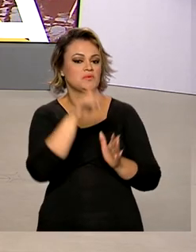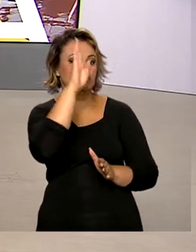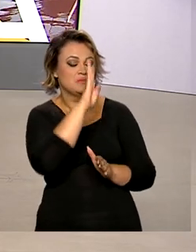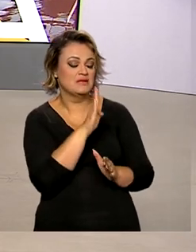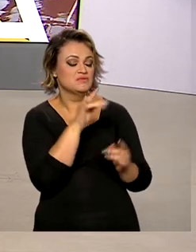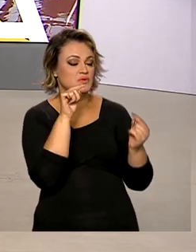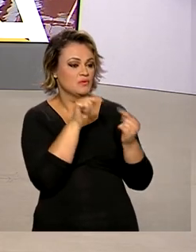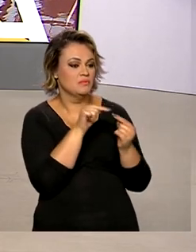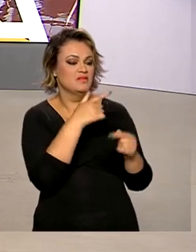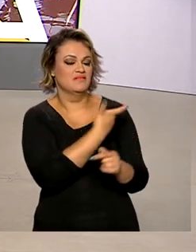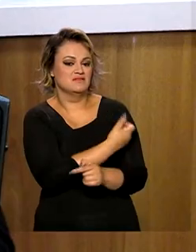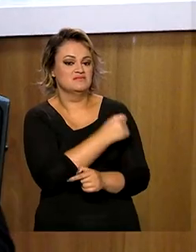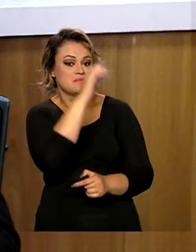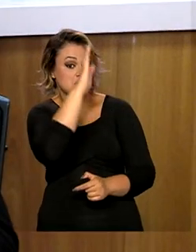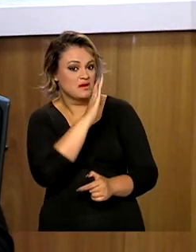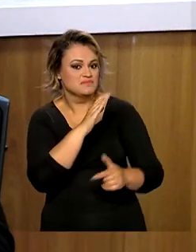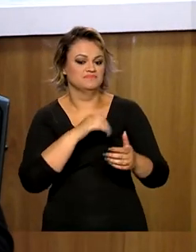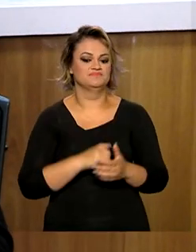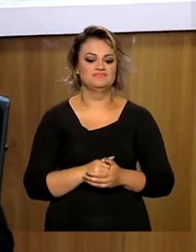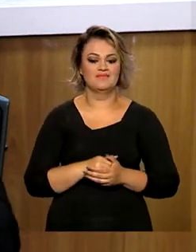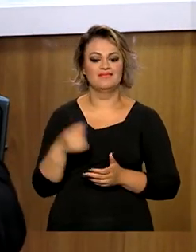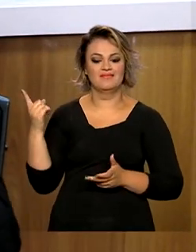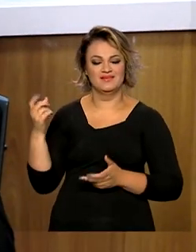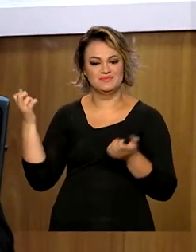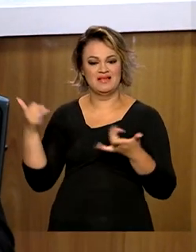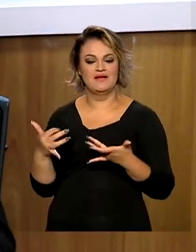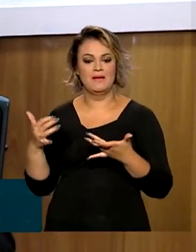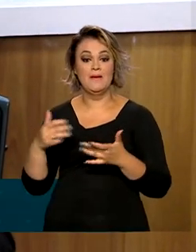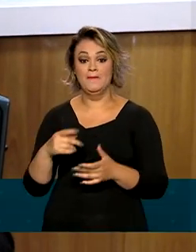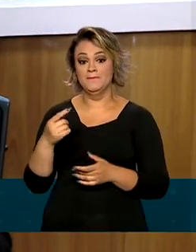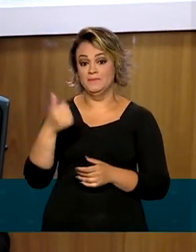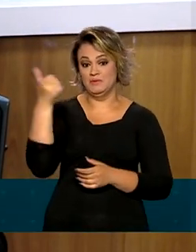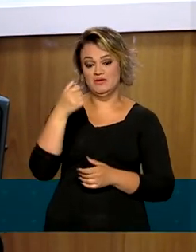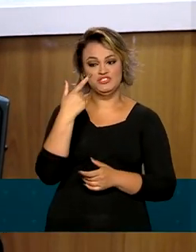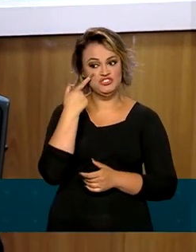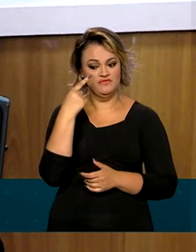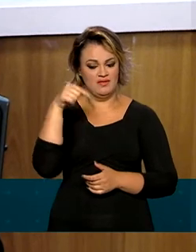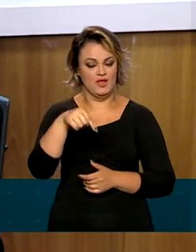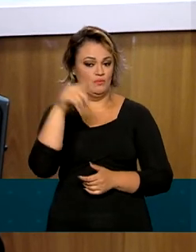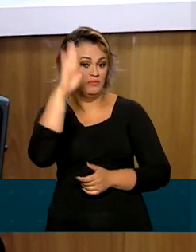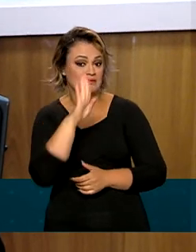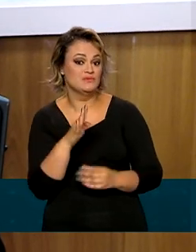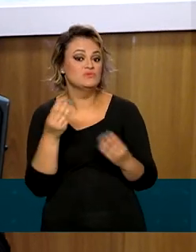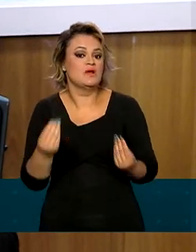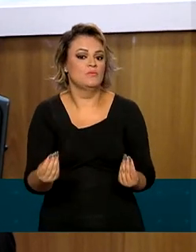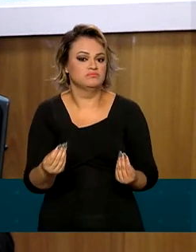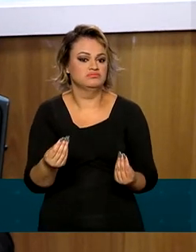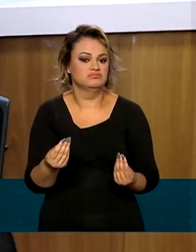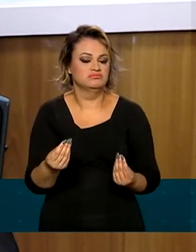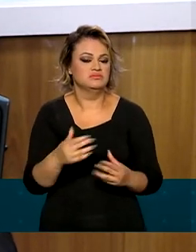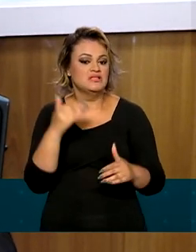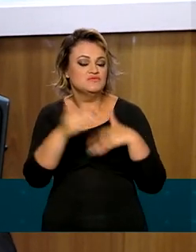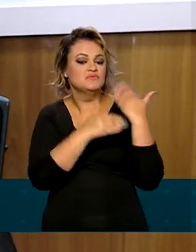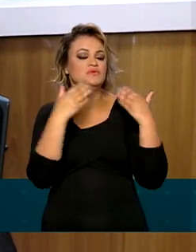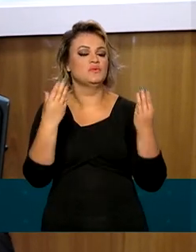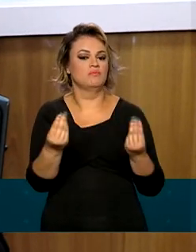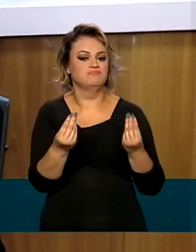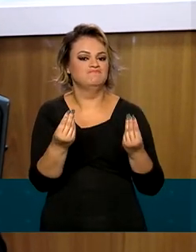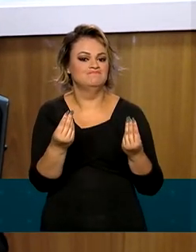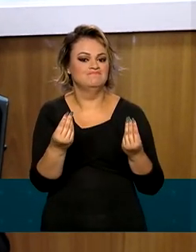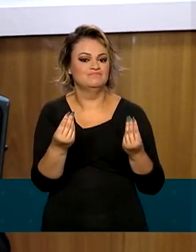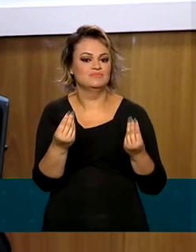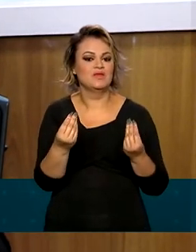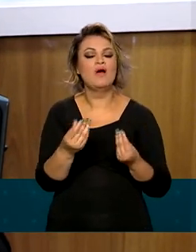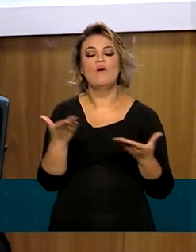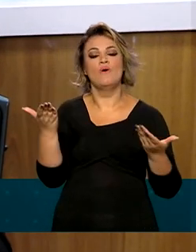condições do país. Adaptada primeiro à realidade brasileira de como ela está sendo desenvolvida aqui no país.